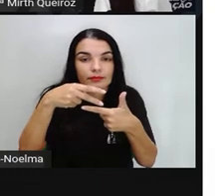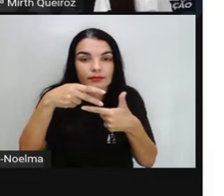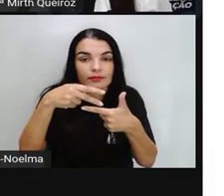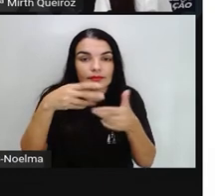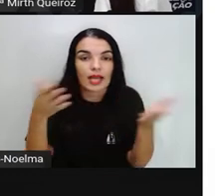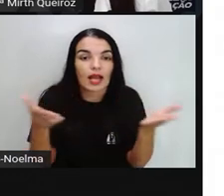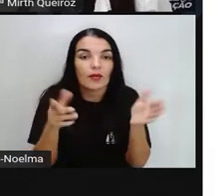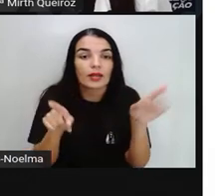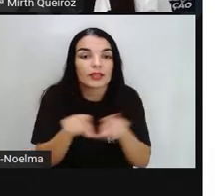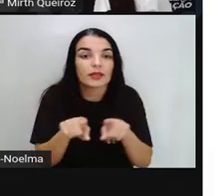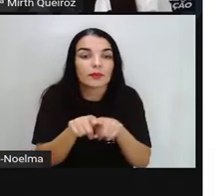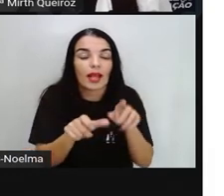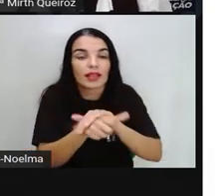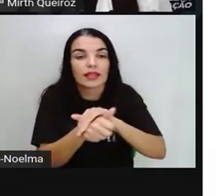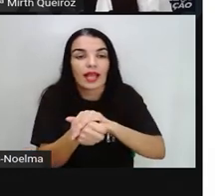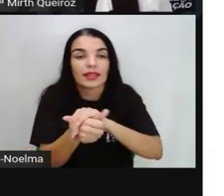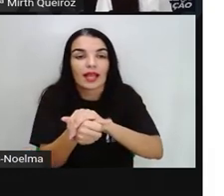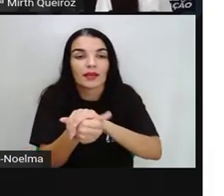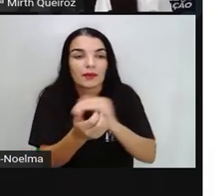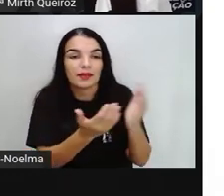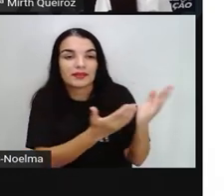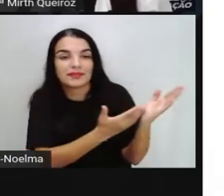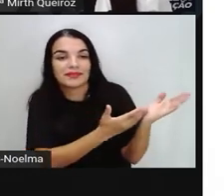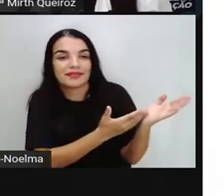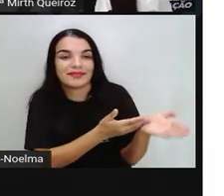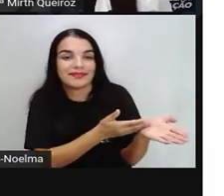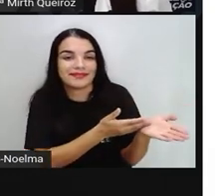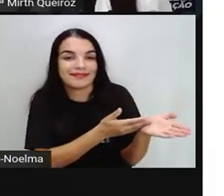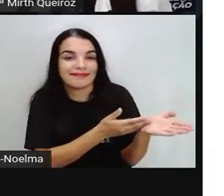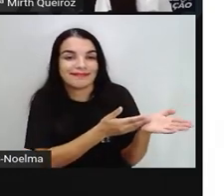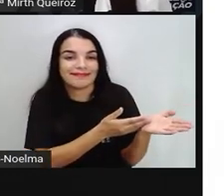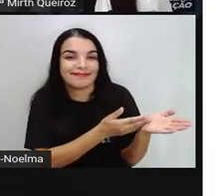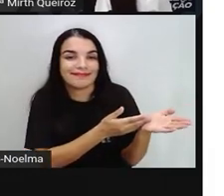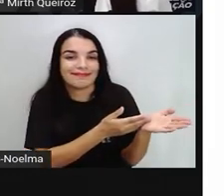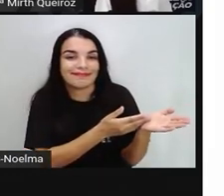a tartaruga aqui do lado. Aqui embaixo,